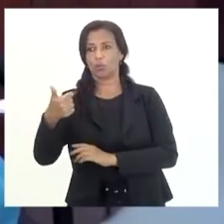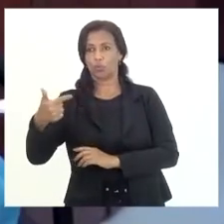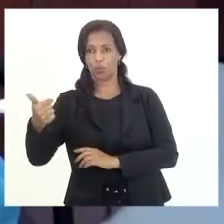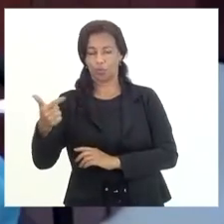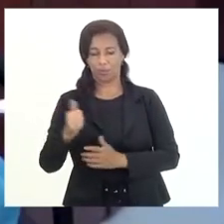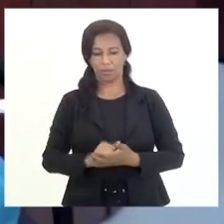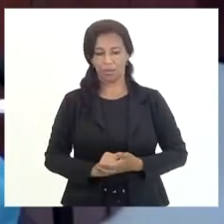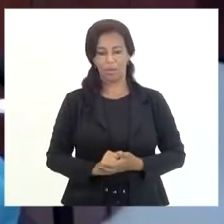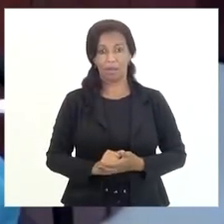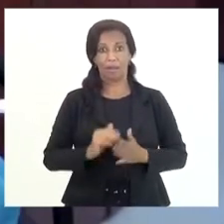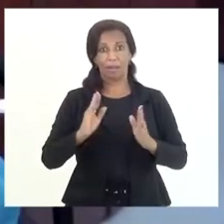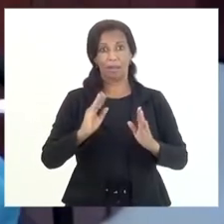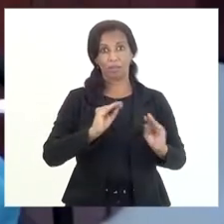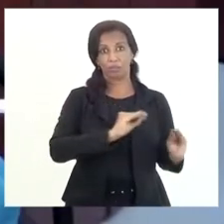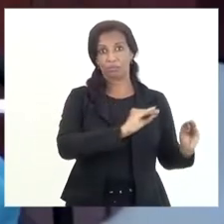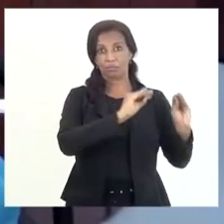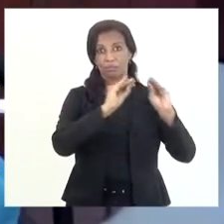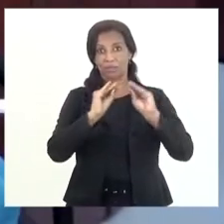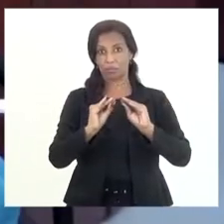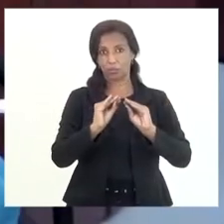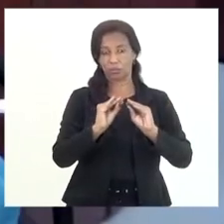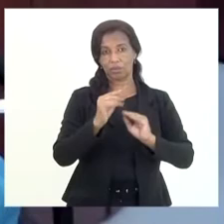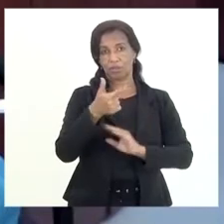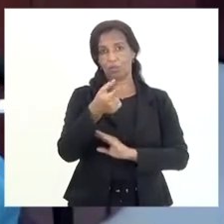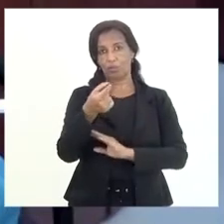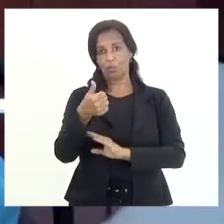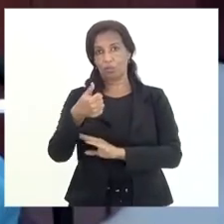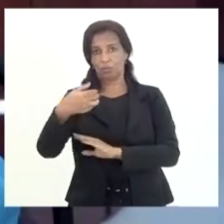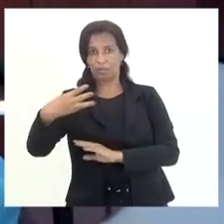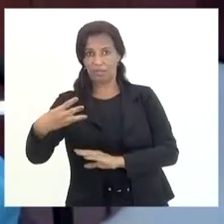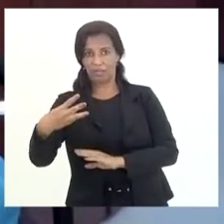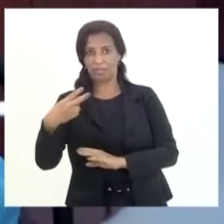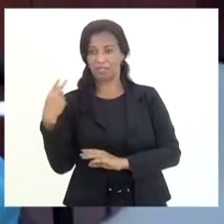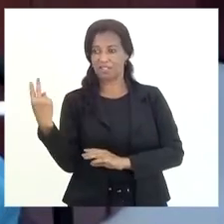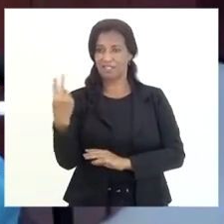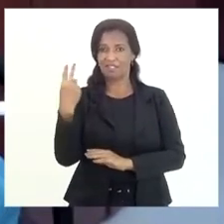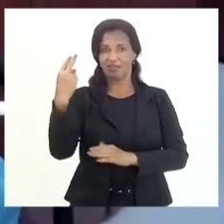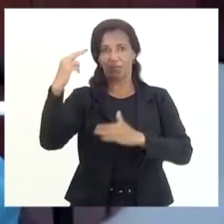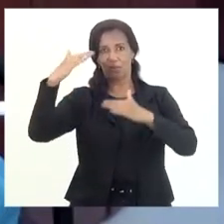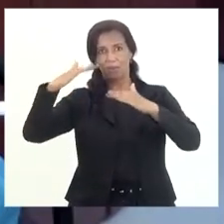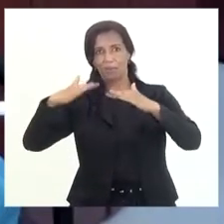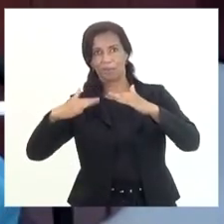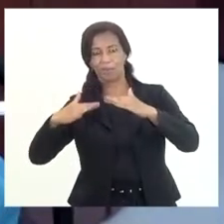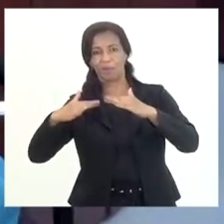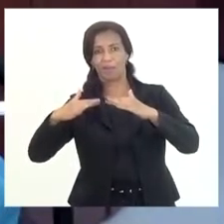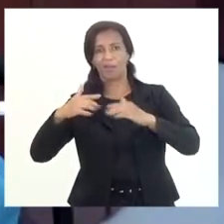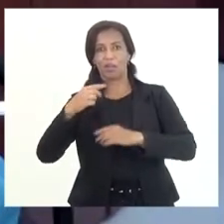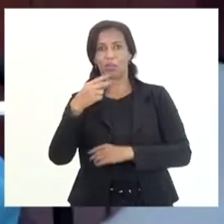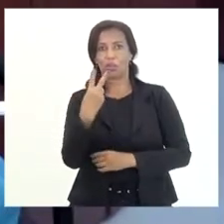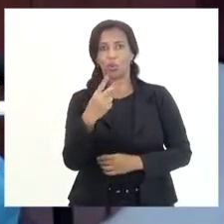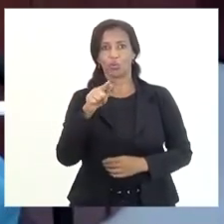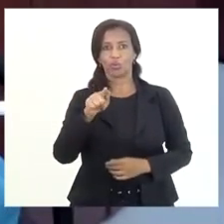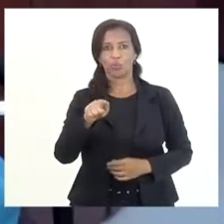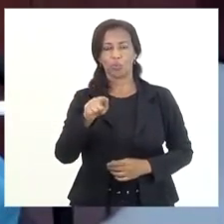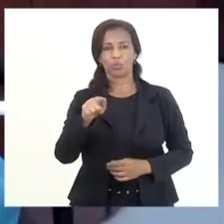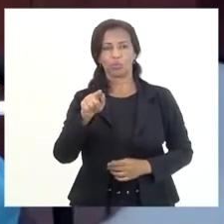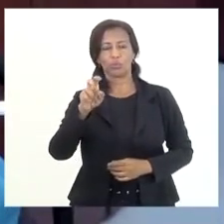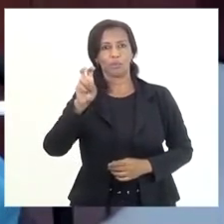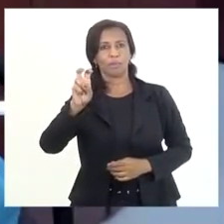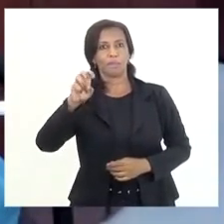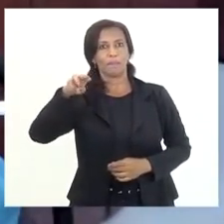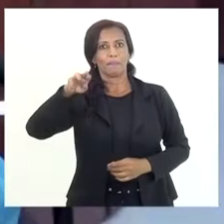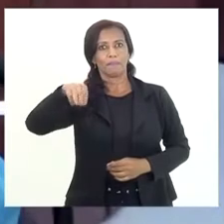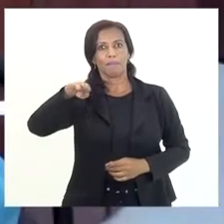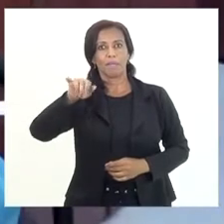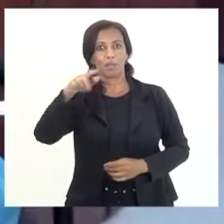2013, esse valor cai para aproximadamente 2,5 bilhões,